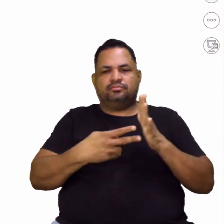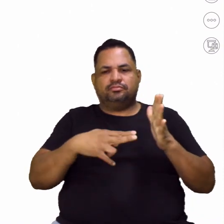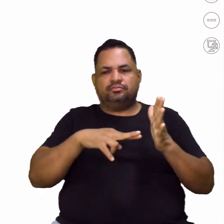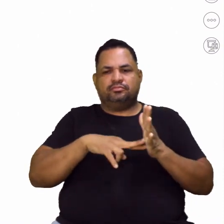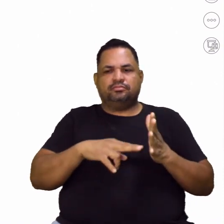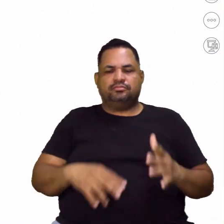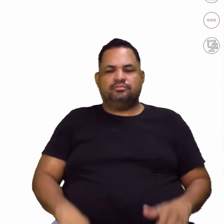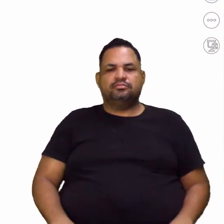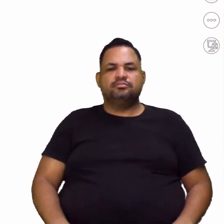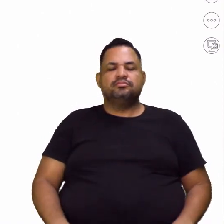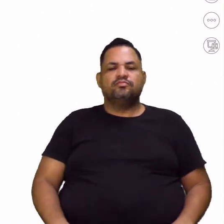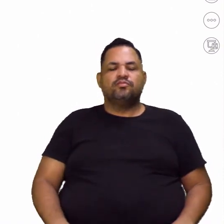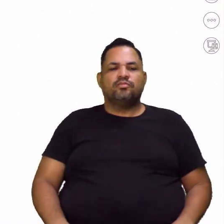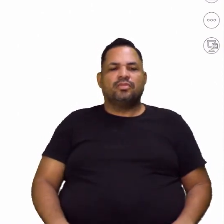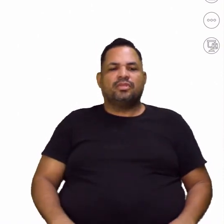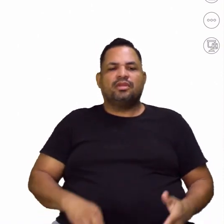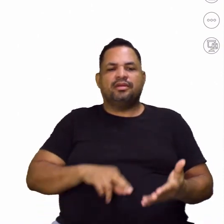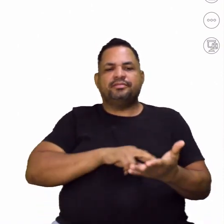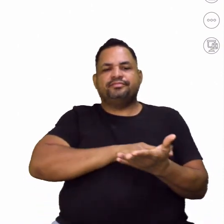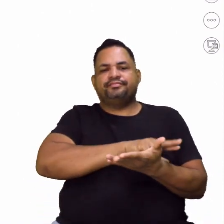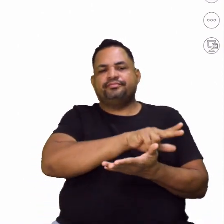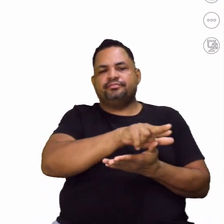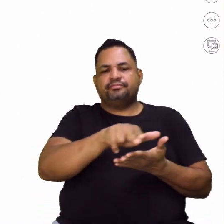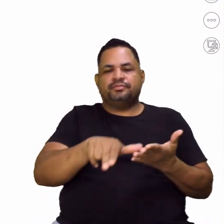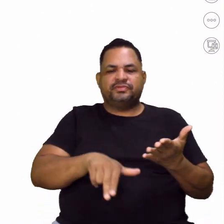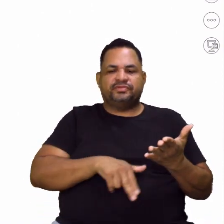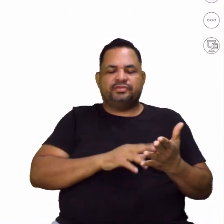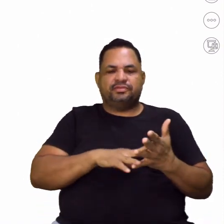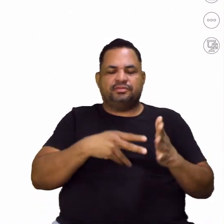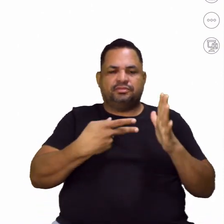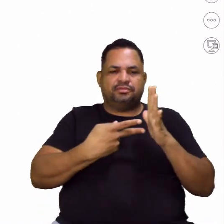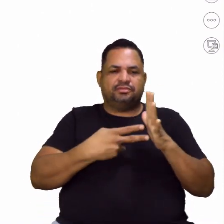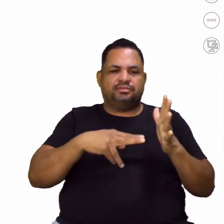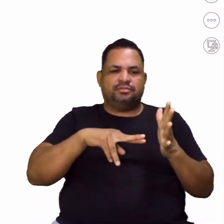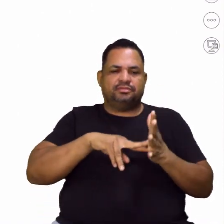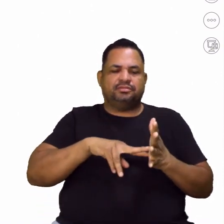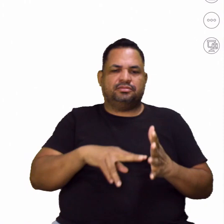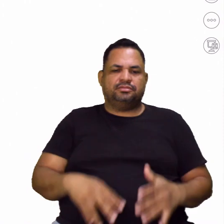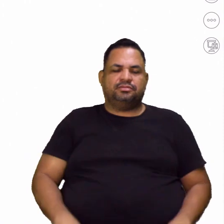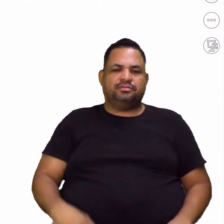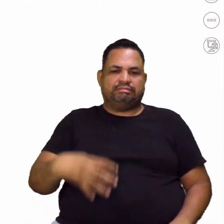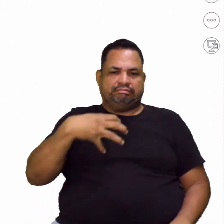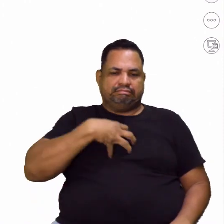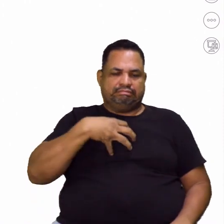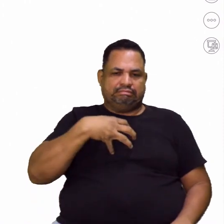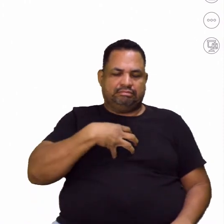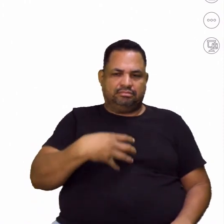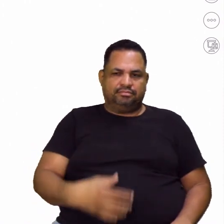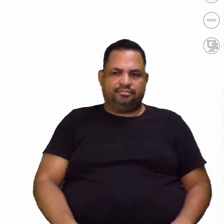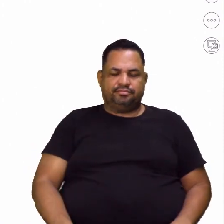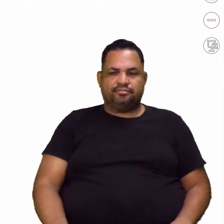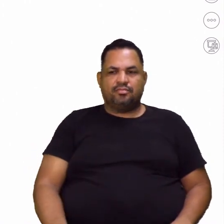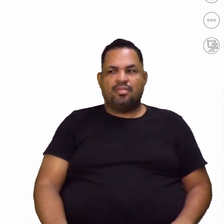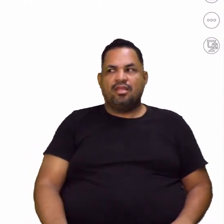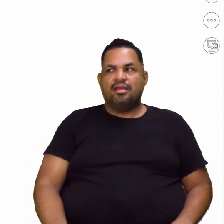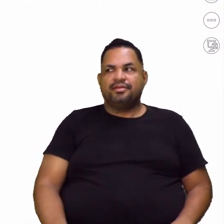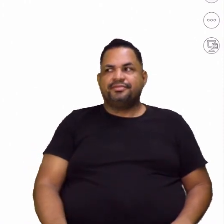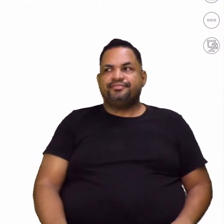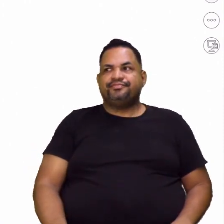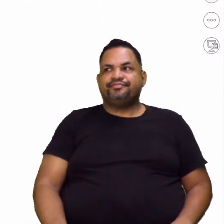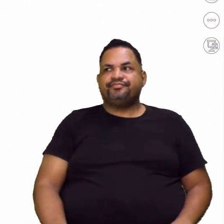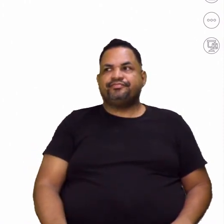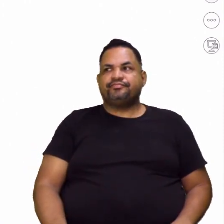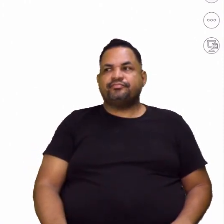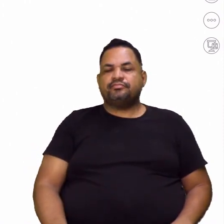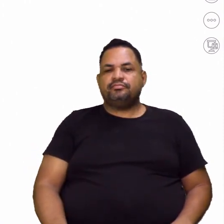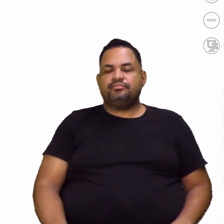quer dizer a questão do sentido. Então, vários sentidos, tá bom? Vários sentidos. Vários significados. Então, nós temos aqui.